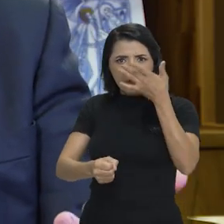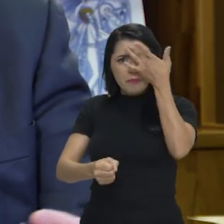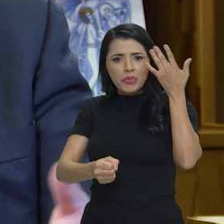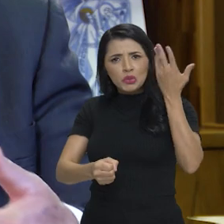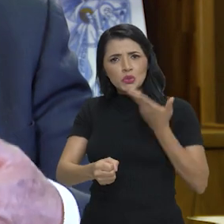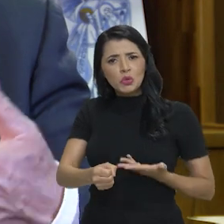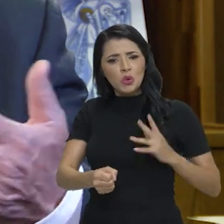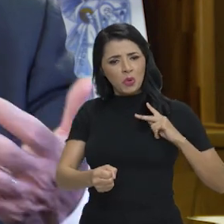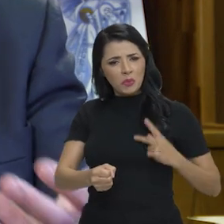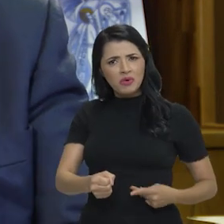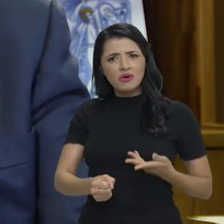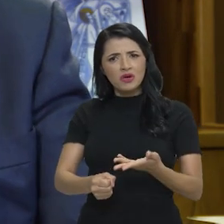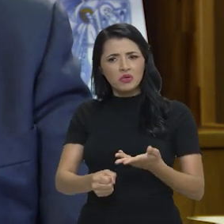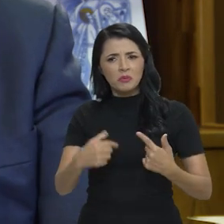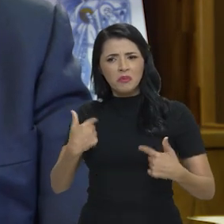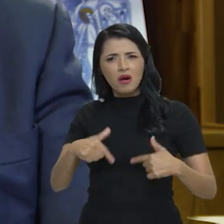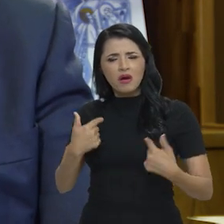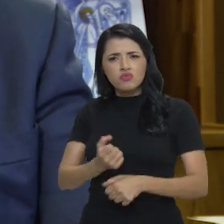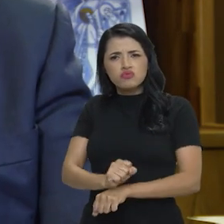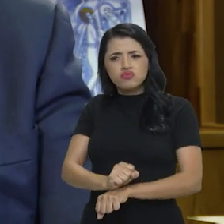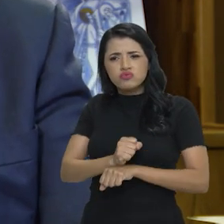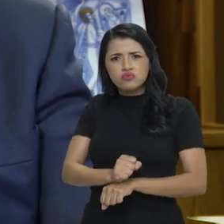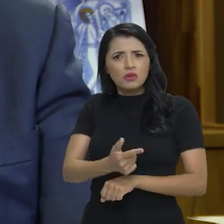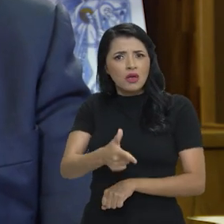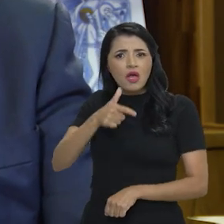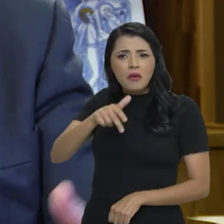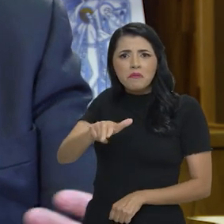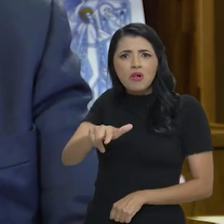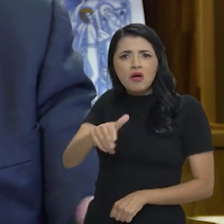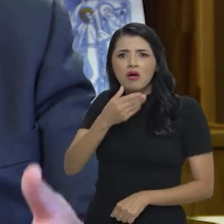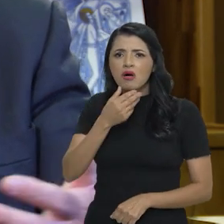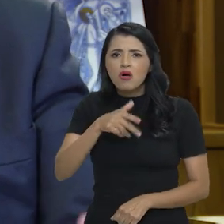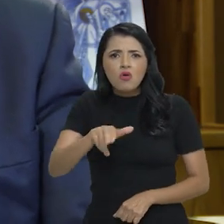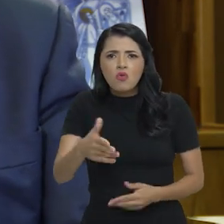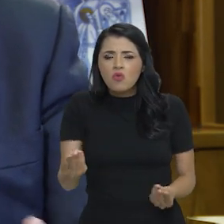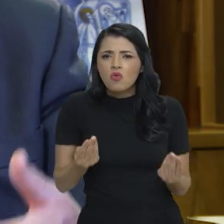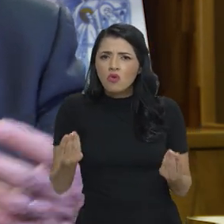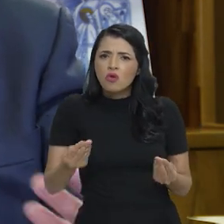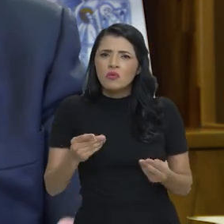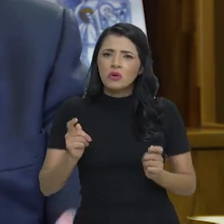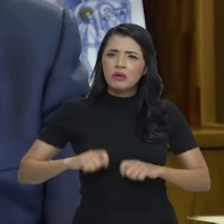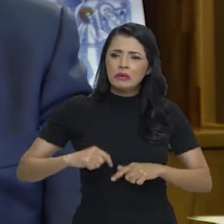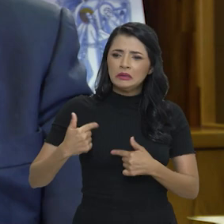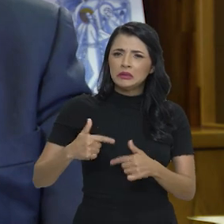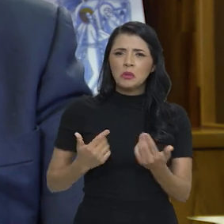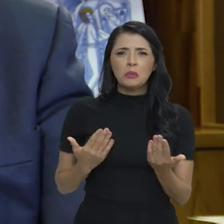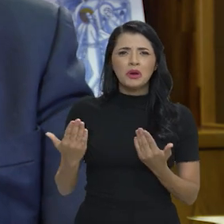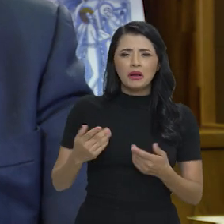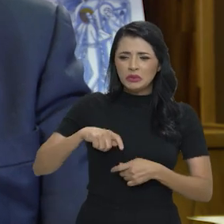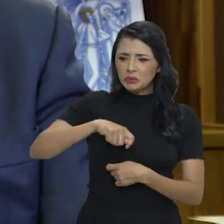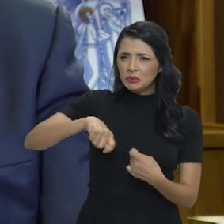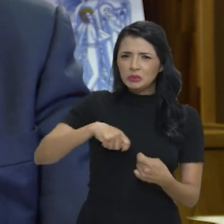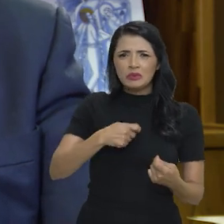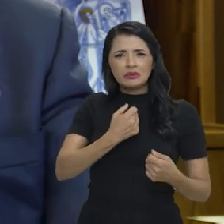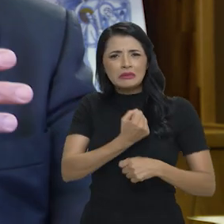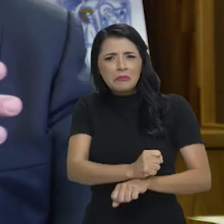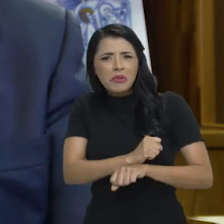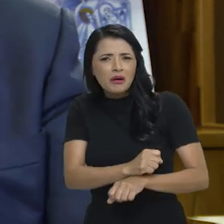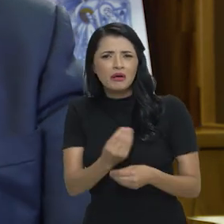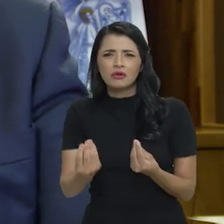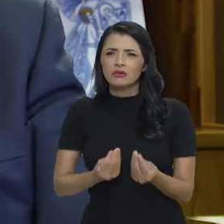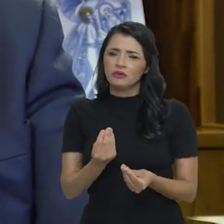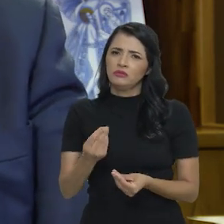um ser humano, um irmão, uma irmã, uma condição de trabalho análogo à escravidão. A